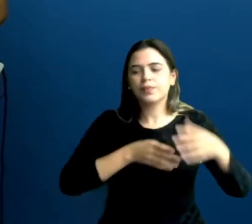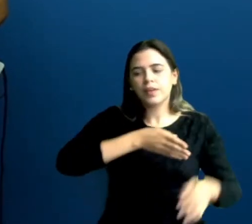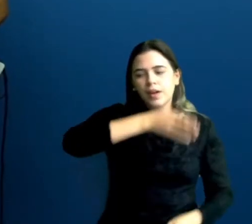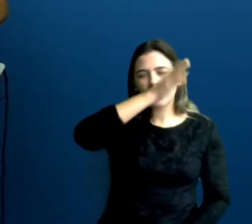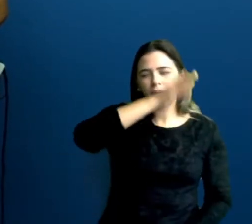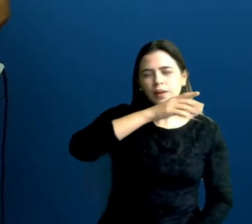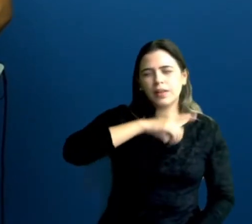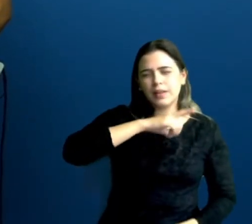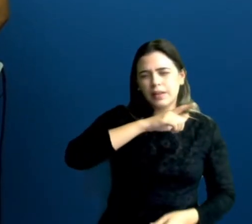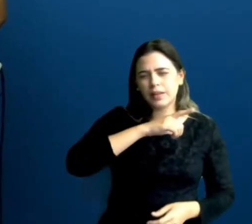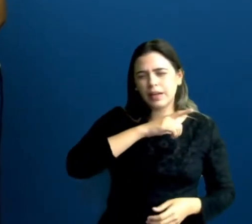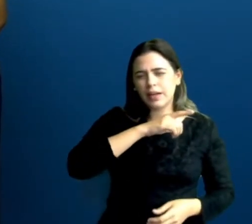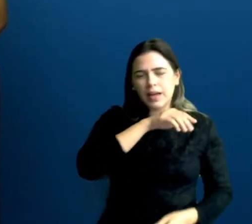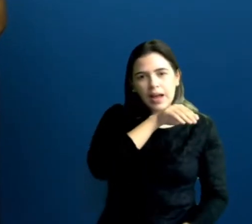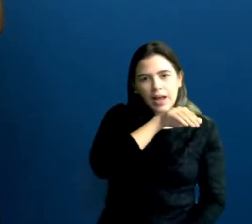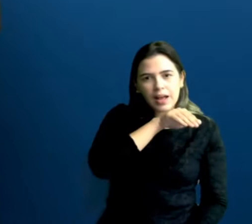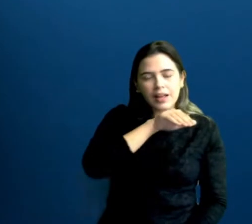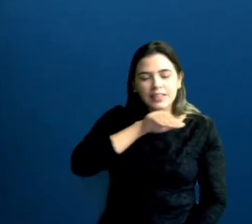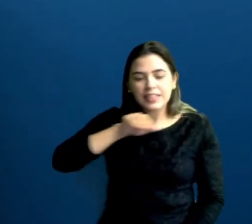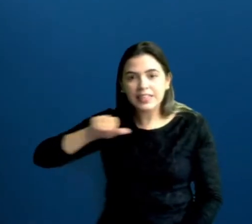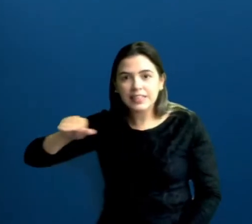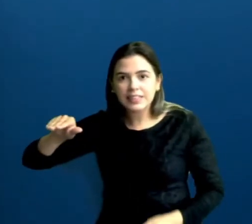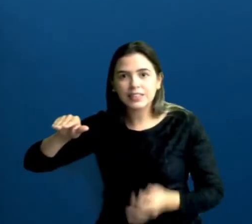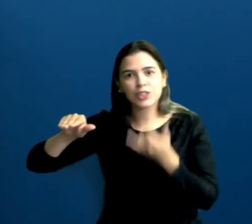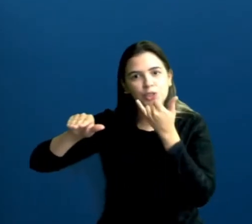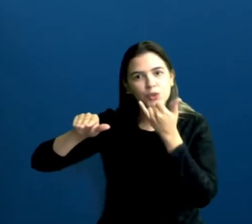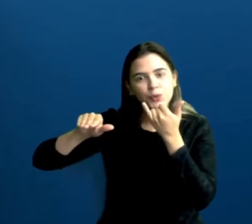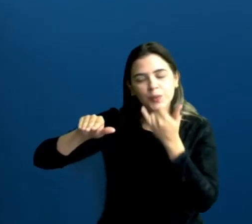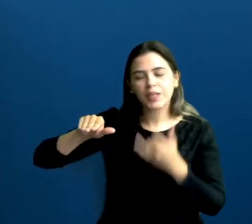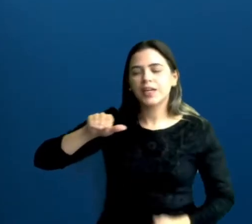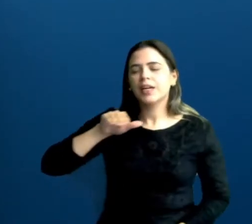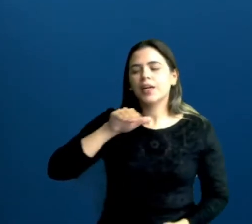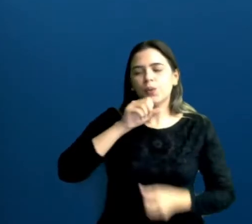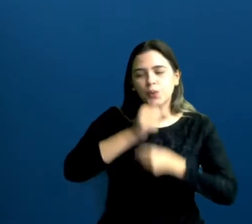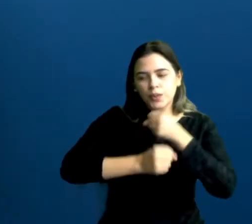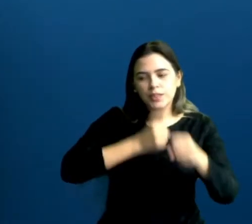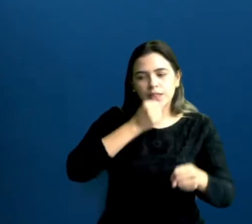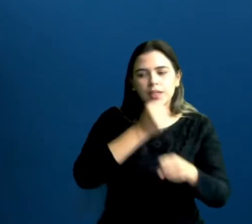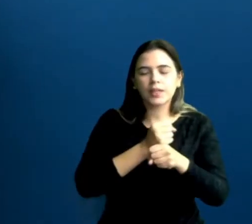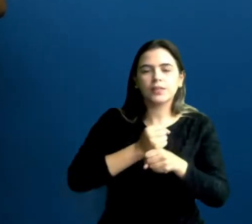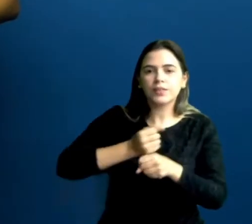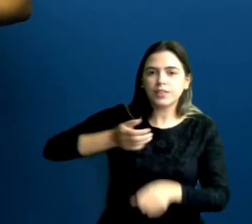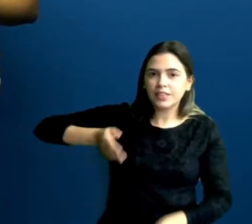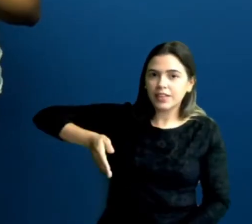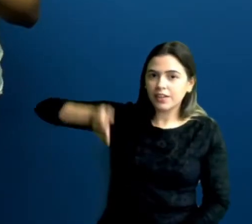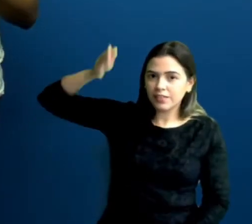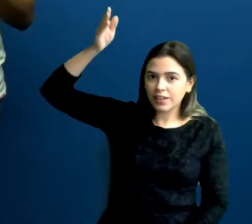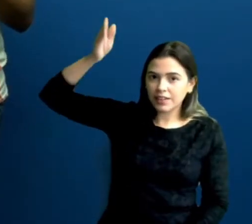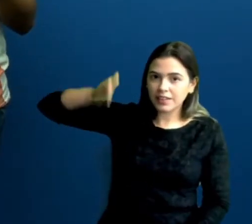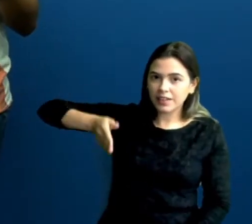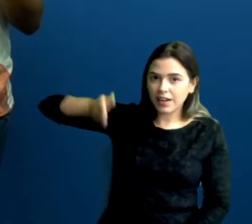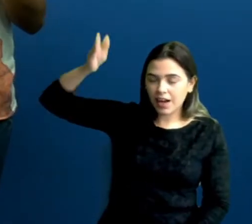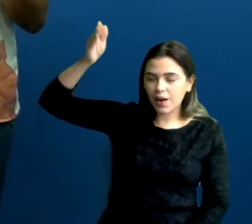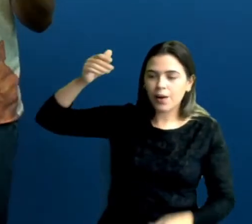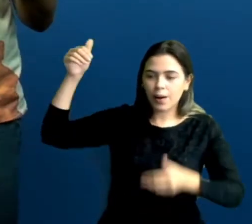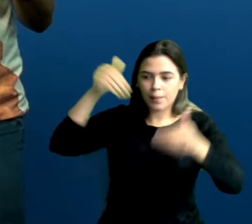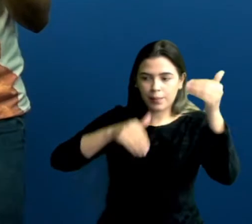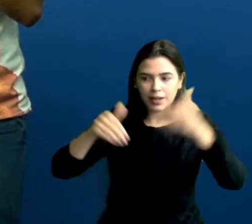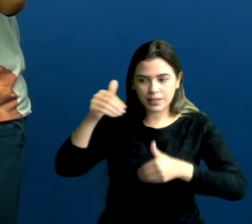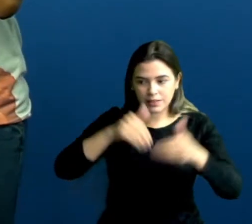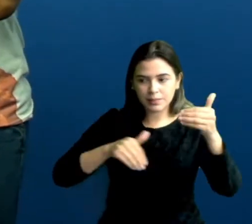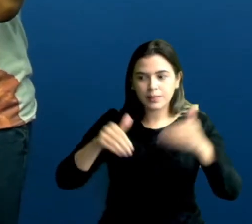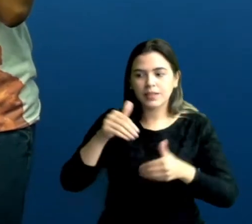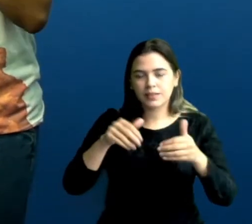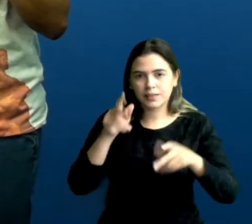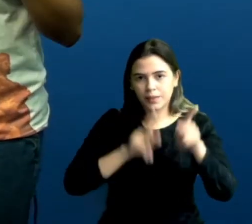gente tem os anos, representando os anos, e na vertical, a participação da população. Então, você entender